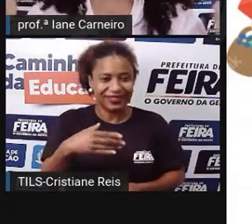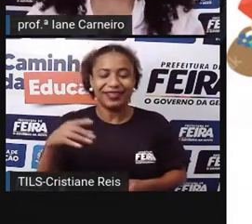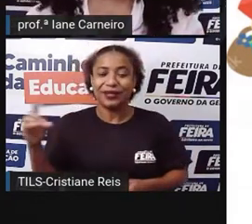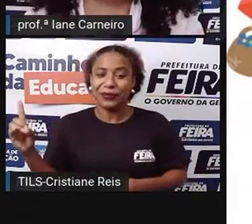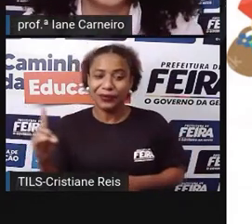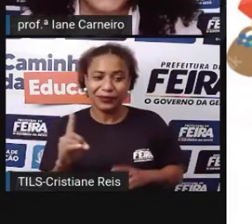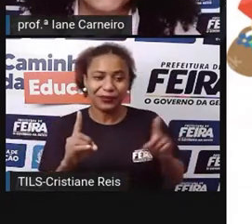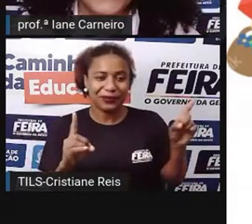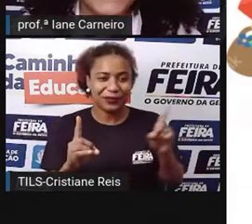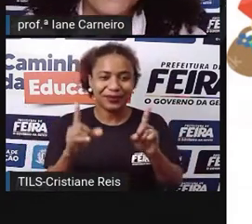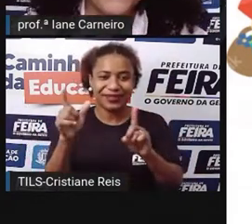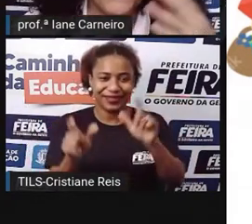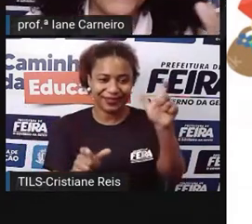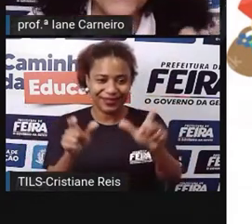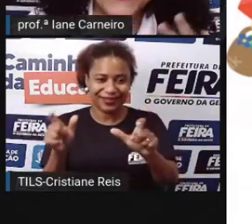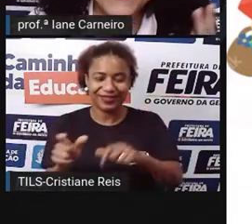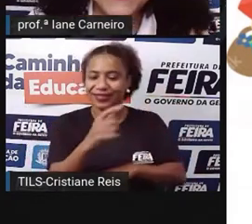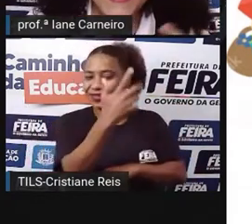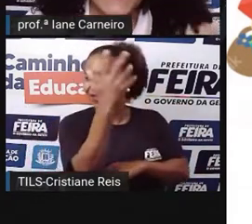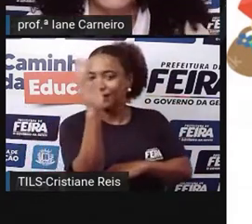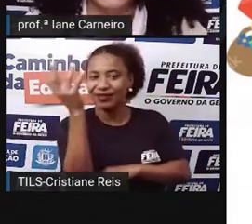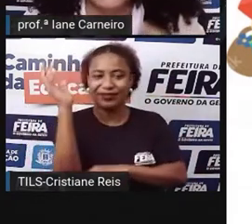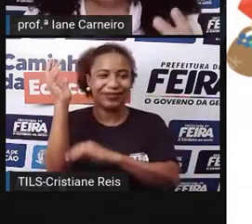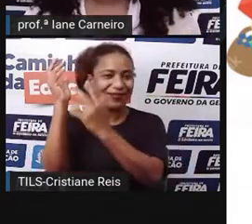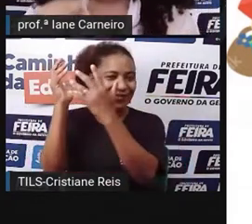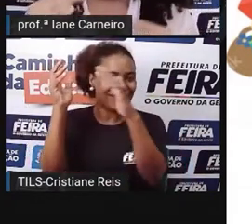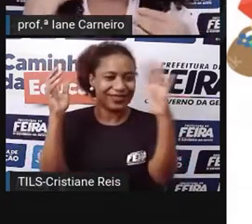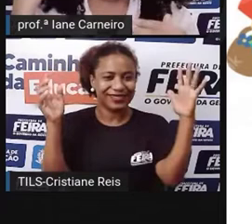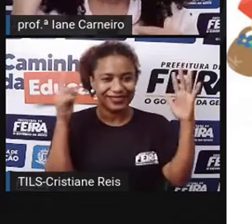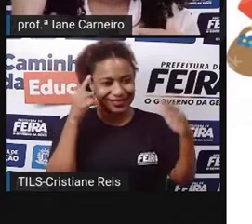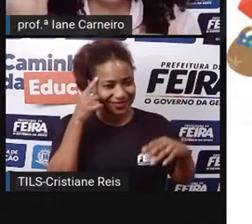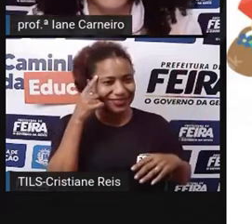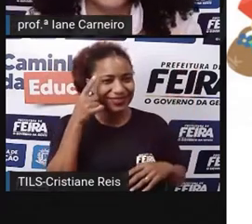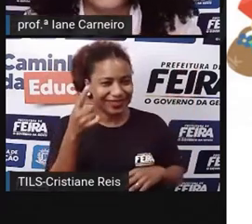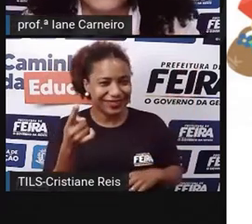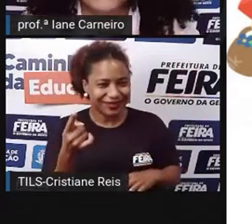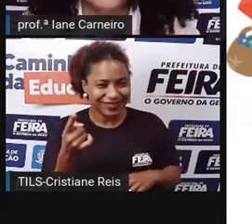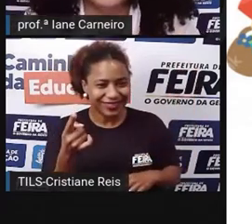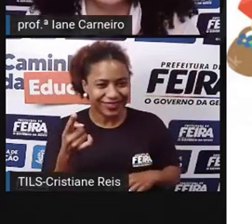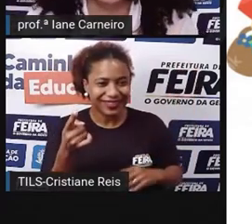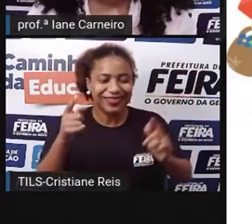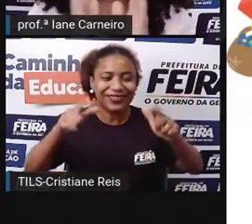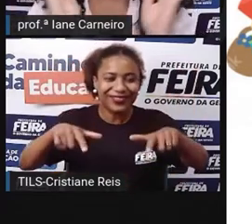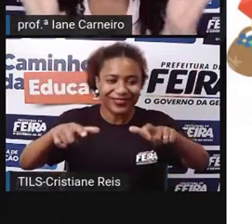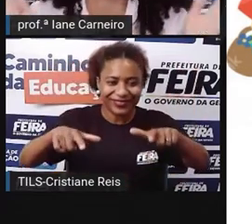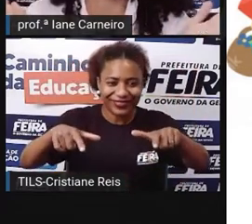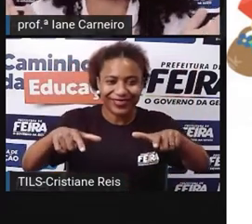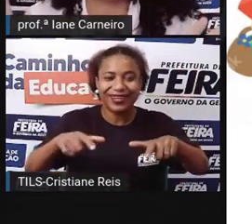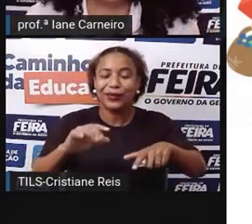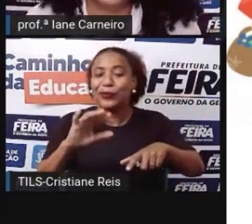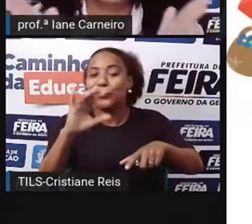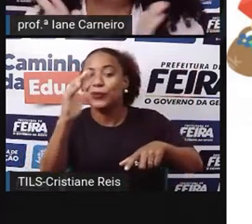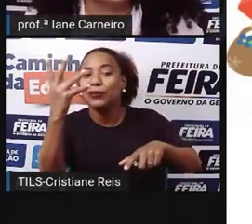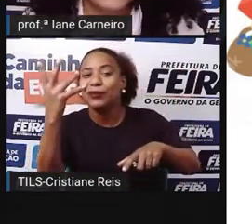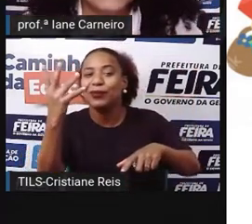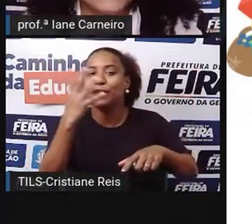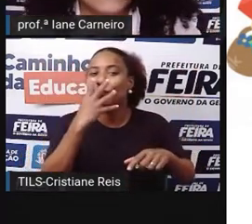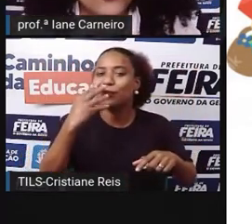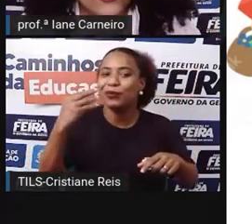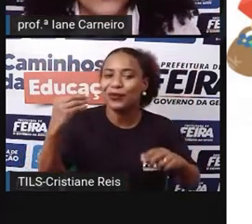numa floresta, e a Pró colocou aqui as árvores, para você lembrar disso, do cenário em que acontecia